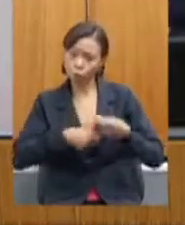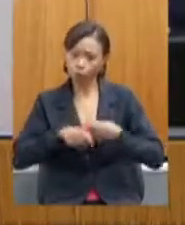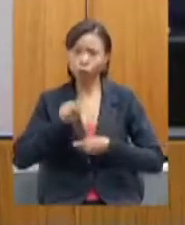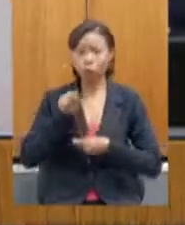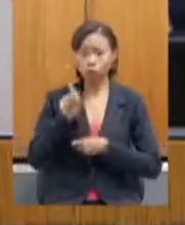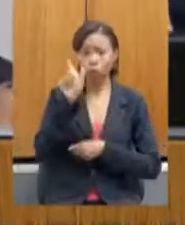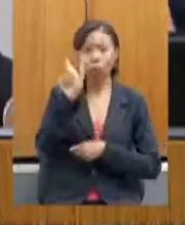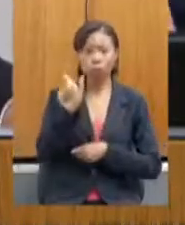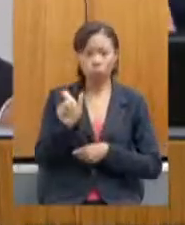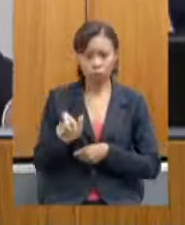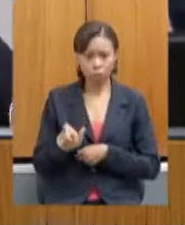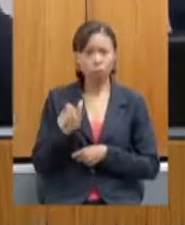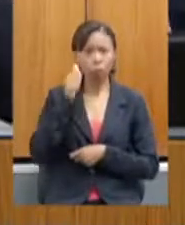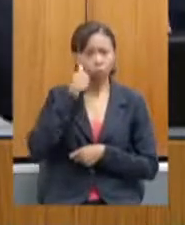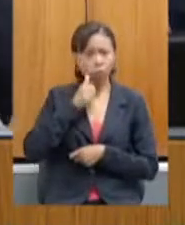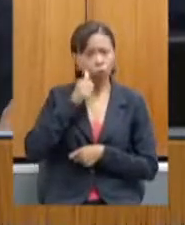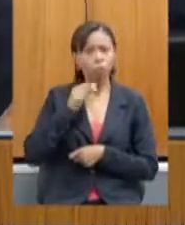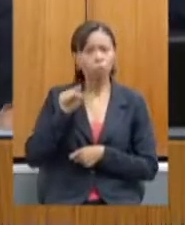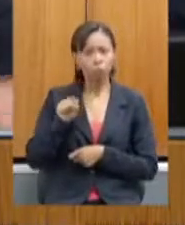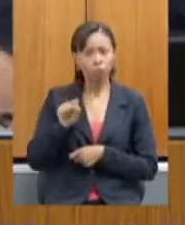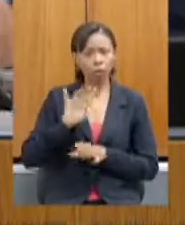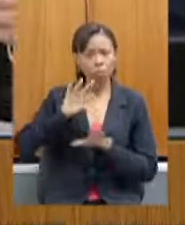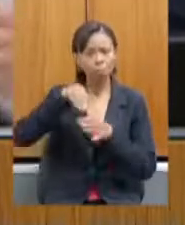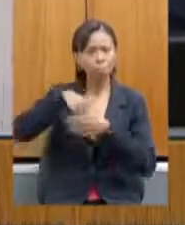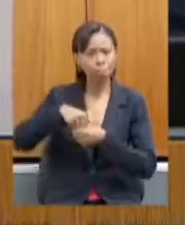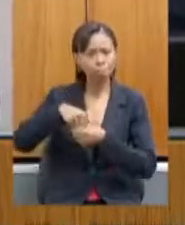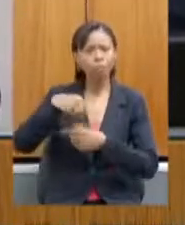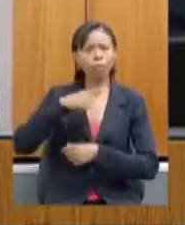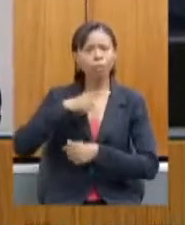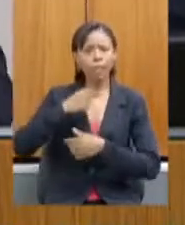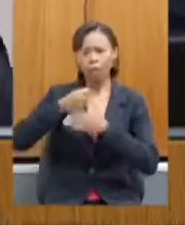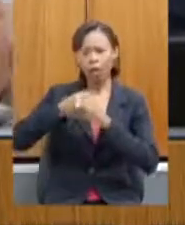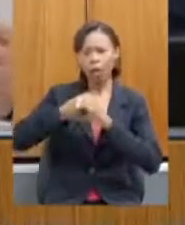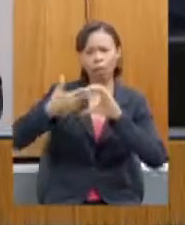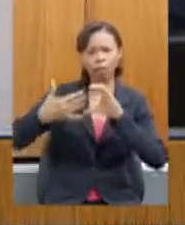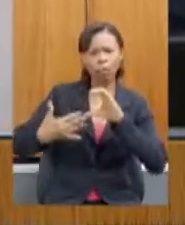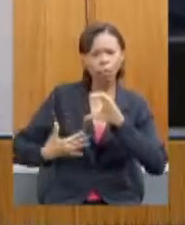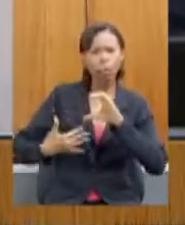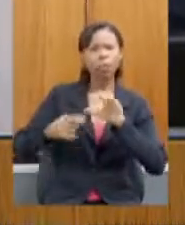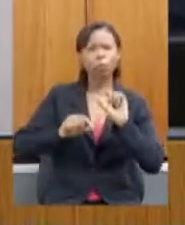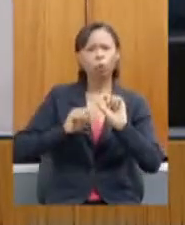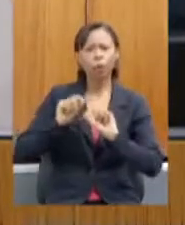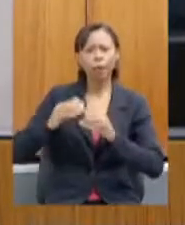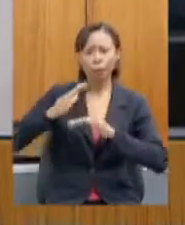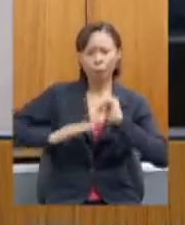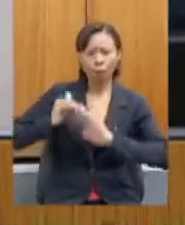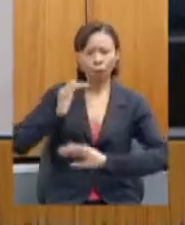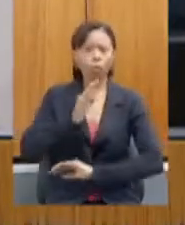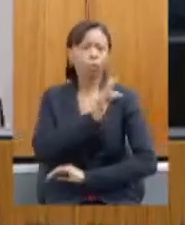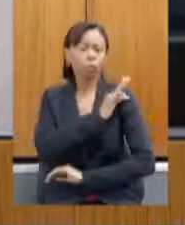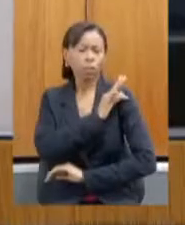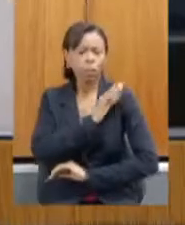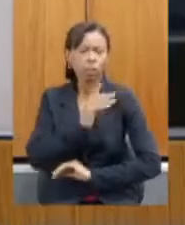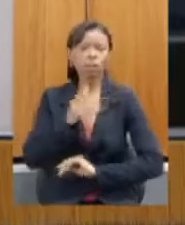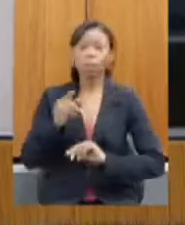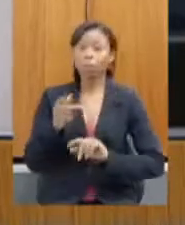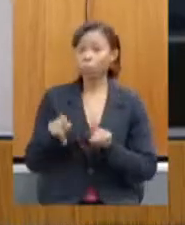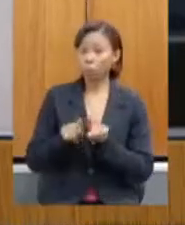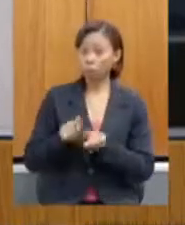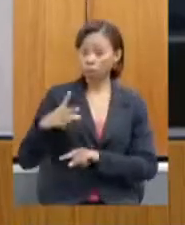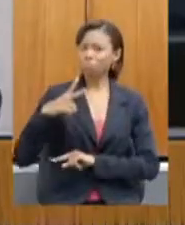em uma única profissional as características técnicas, as características pessoais e as